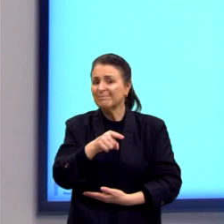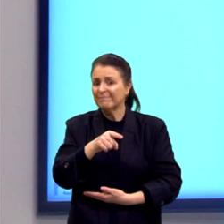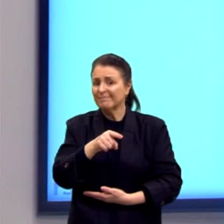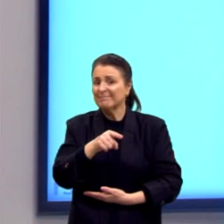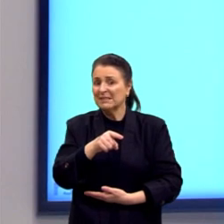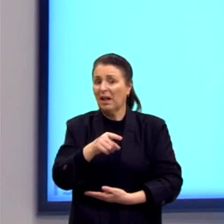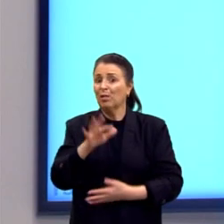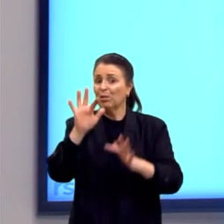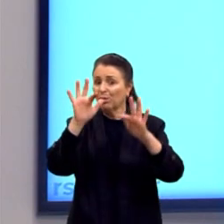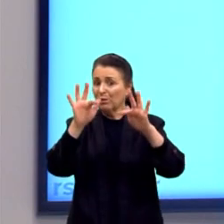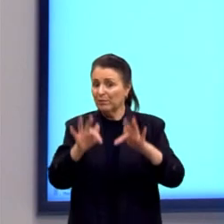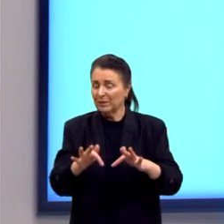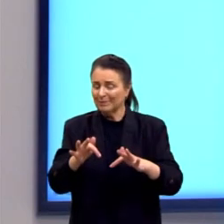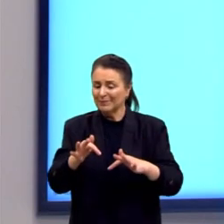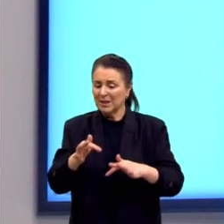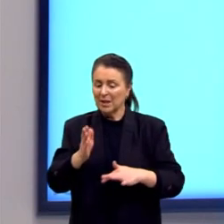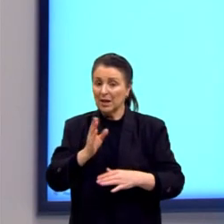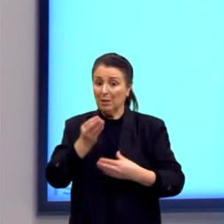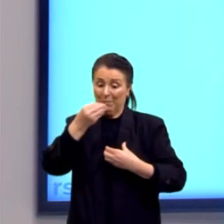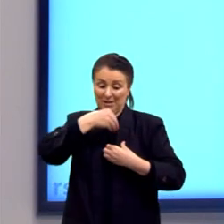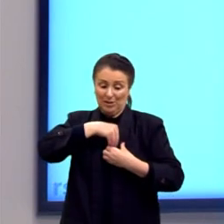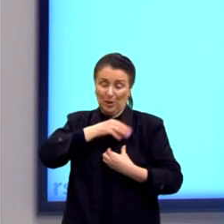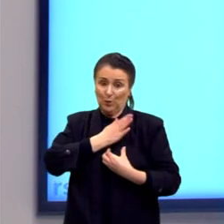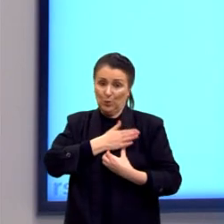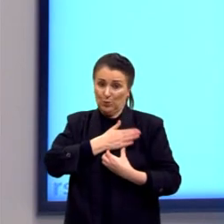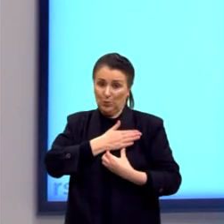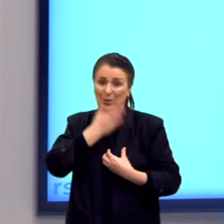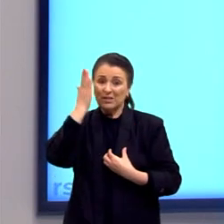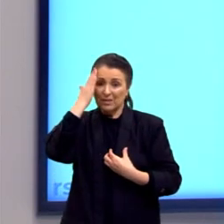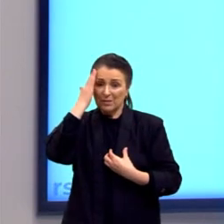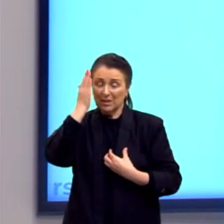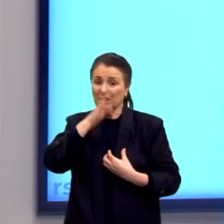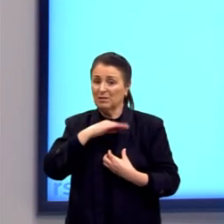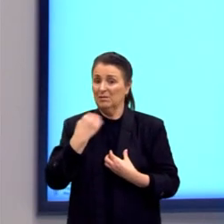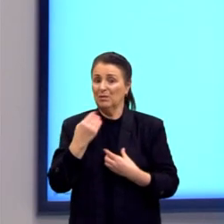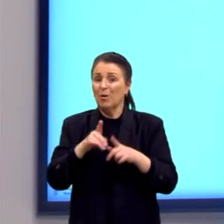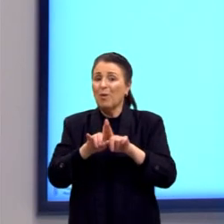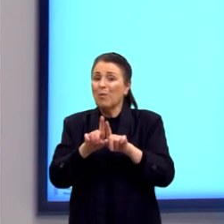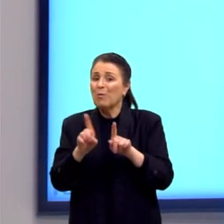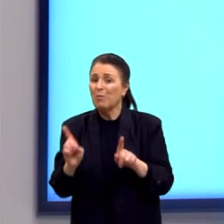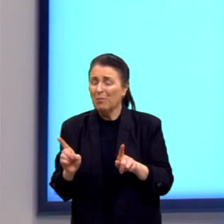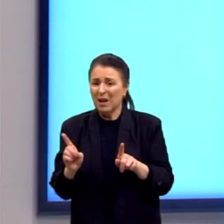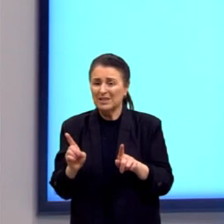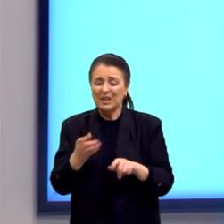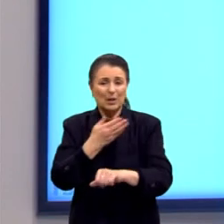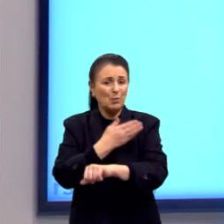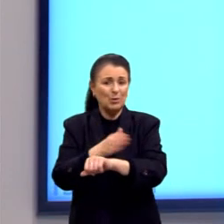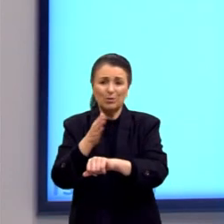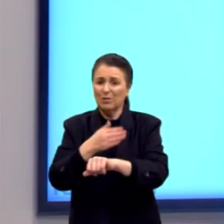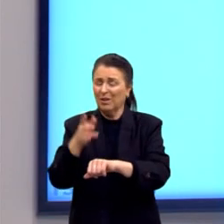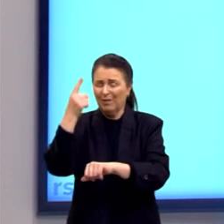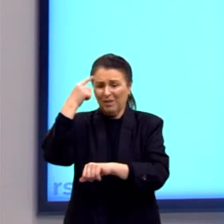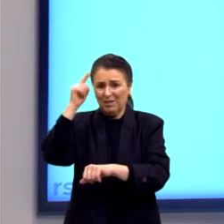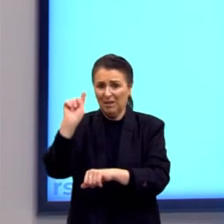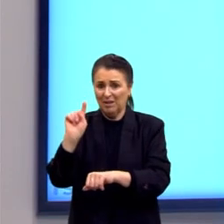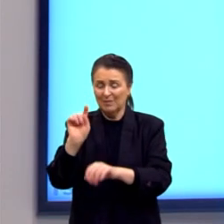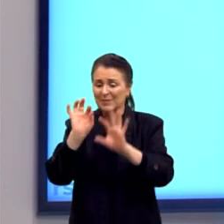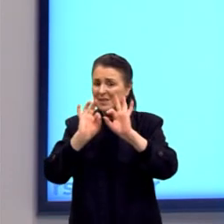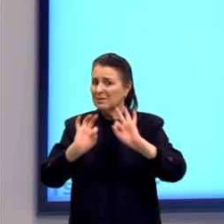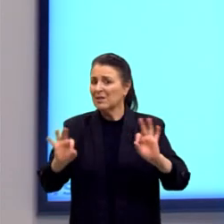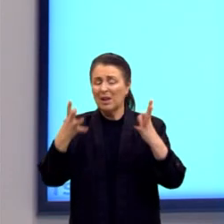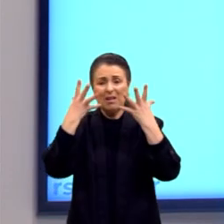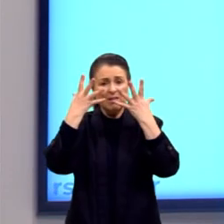Nas profundezas do seu coração, ele sabia estar morrendo, mas em vez de se acostumar com a ideia, simplesmente